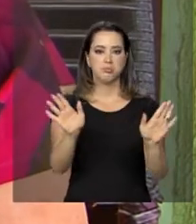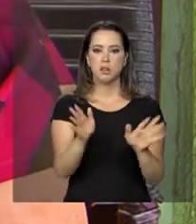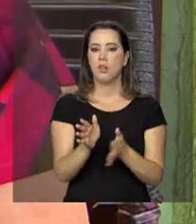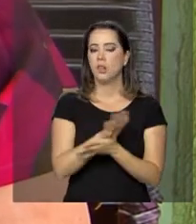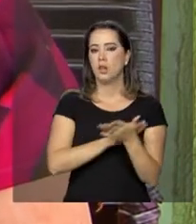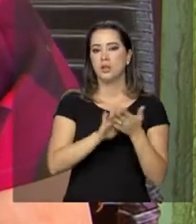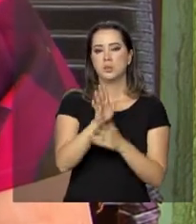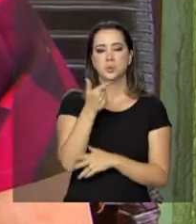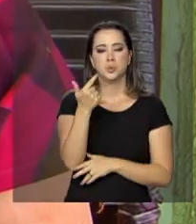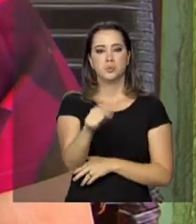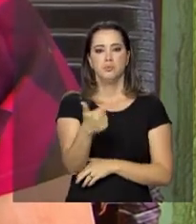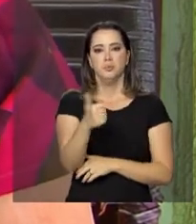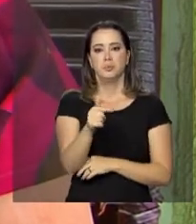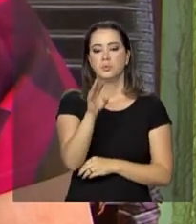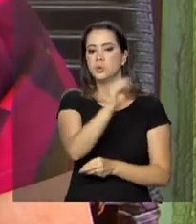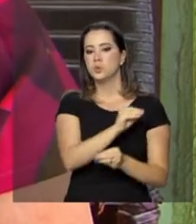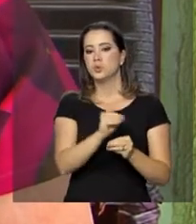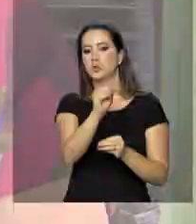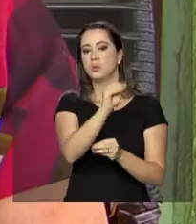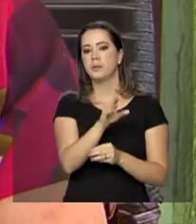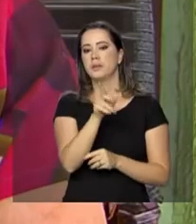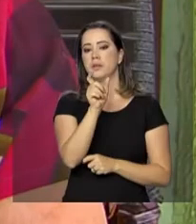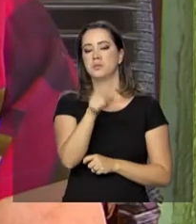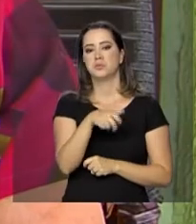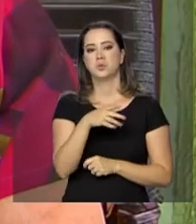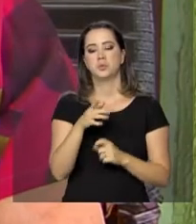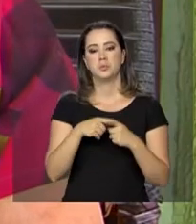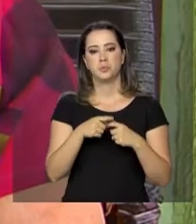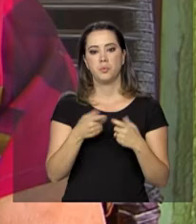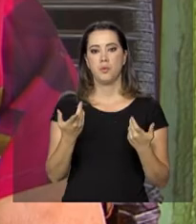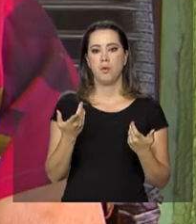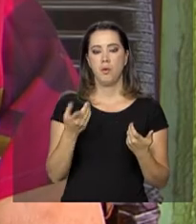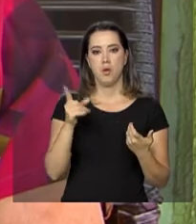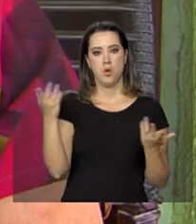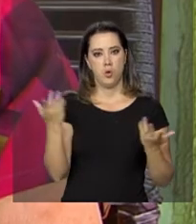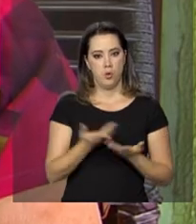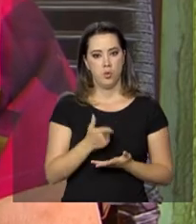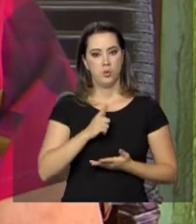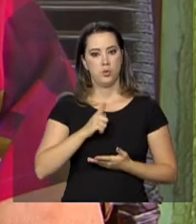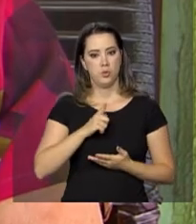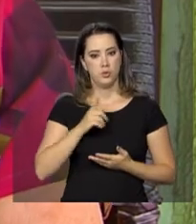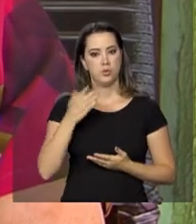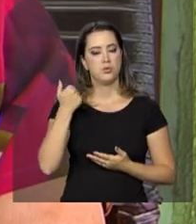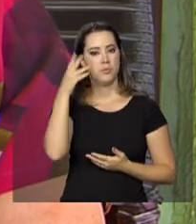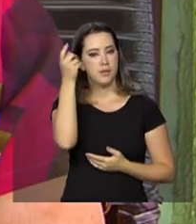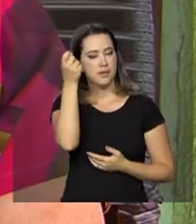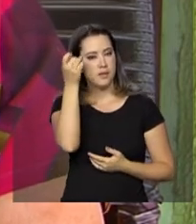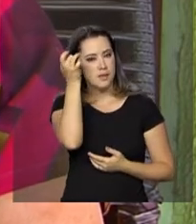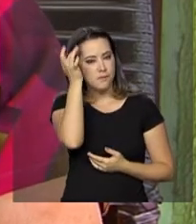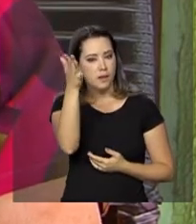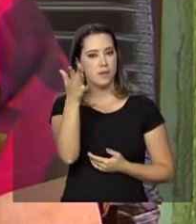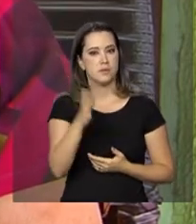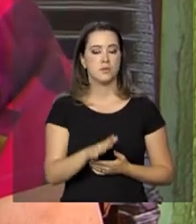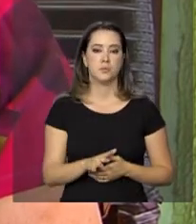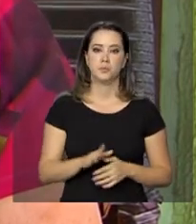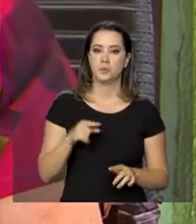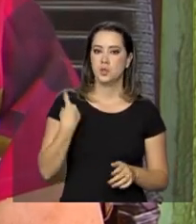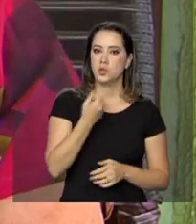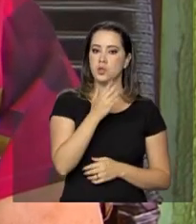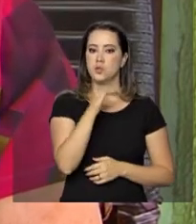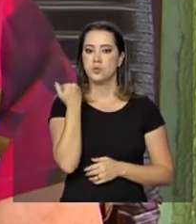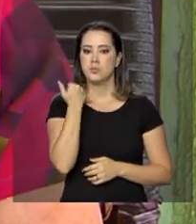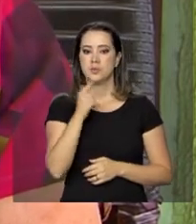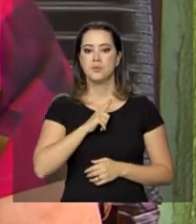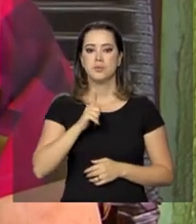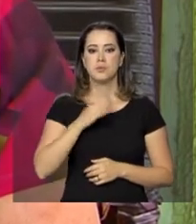Não existia tratamento. Agora, hoje, está mais fácil. A gente morre,